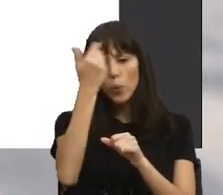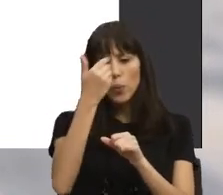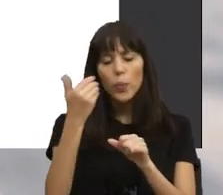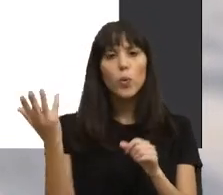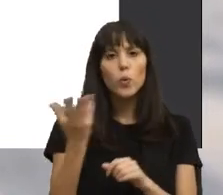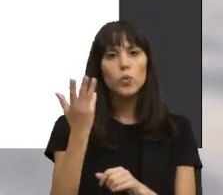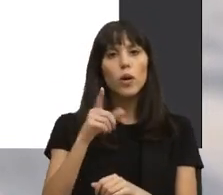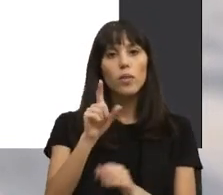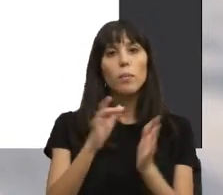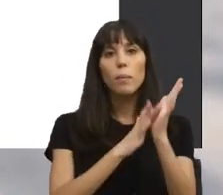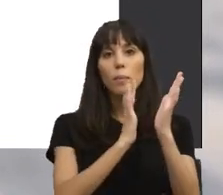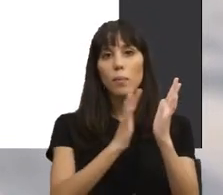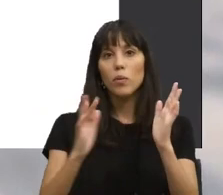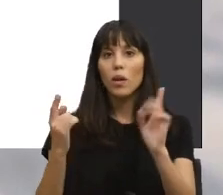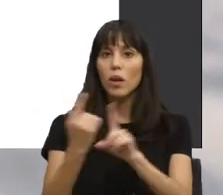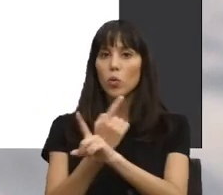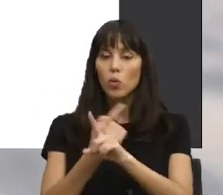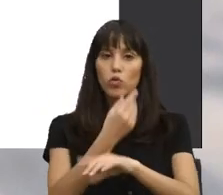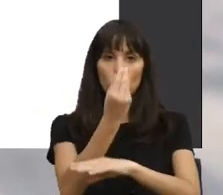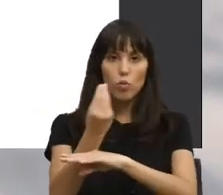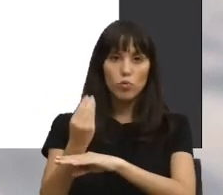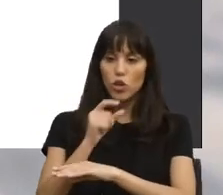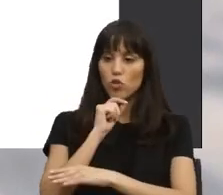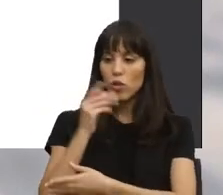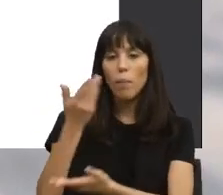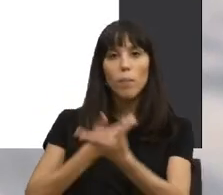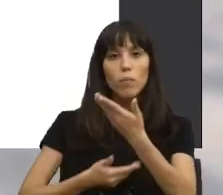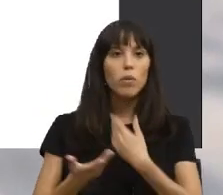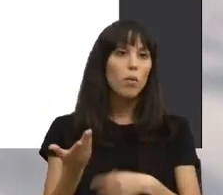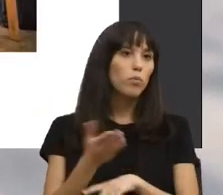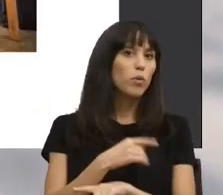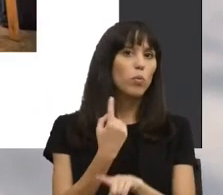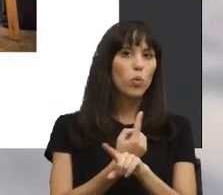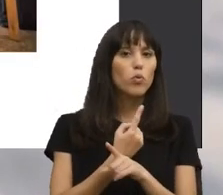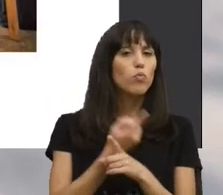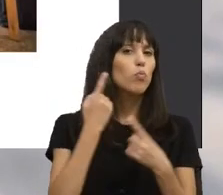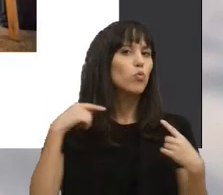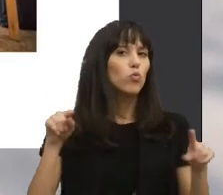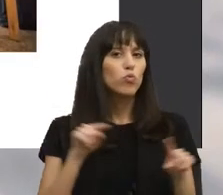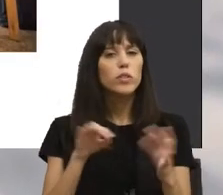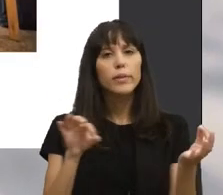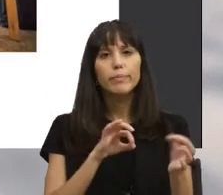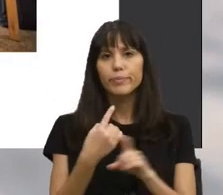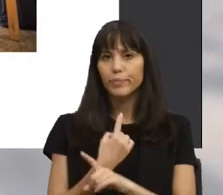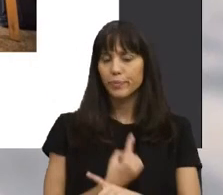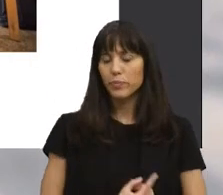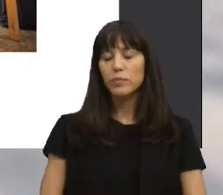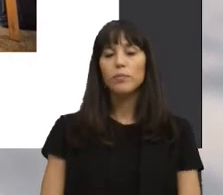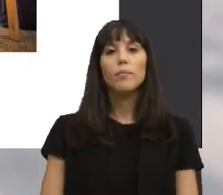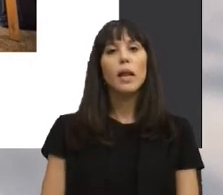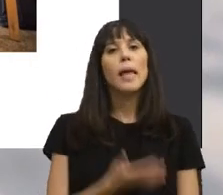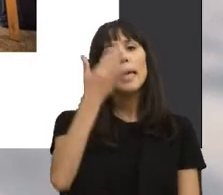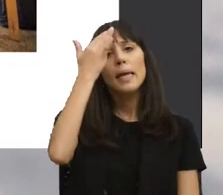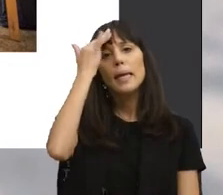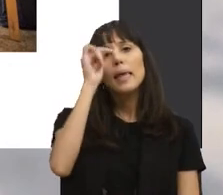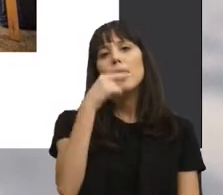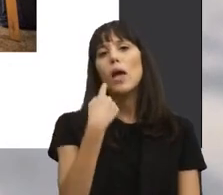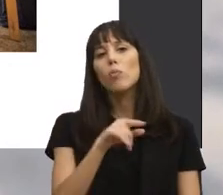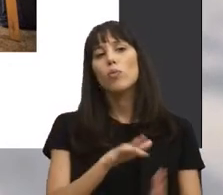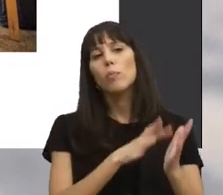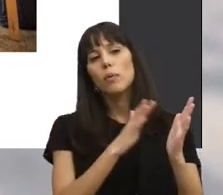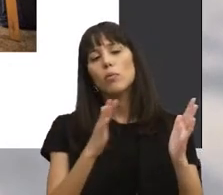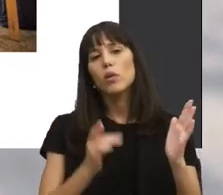uma biblioteca de coisas, de objetos partilháveis como instrumentos musicais. Esta ideia é, portanto, bem mais do que uma biblioteca,